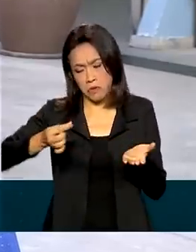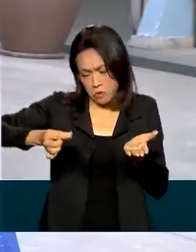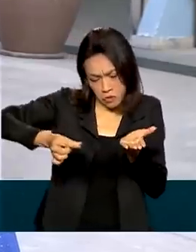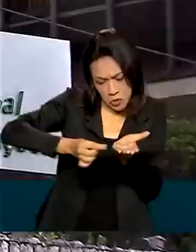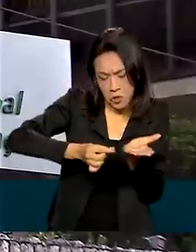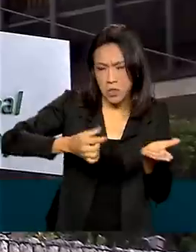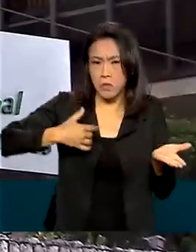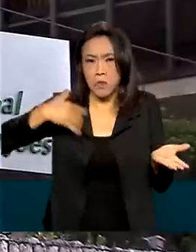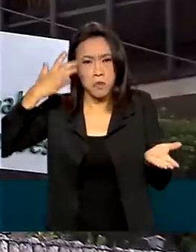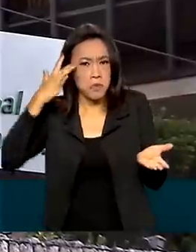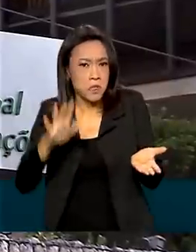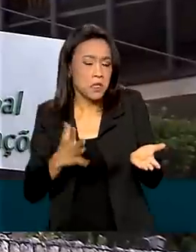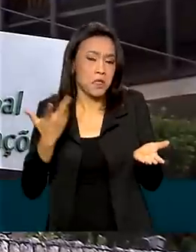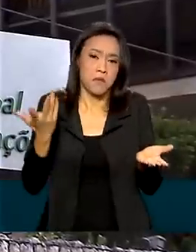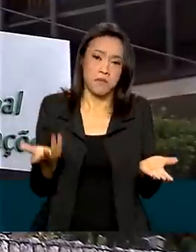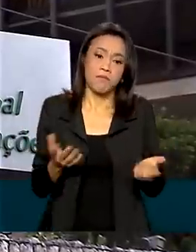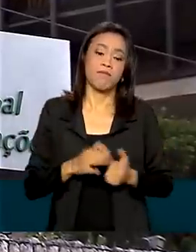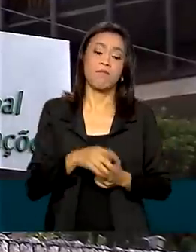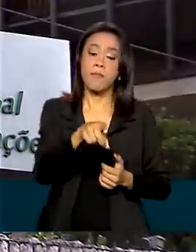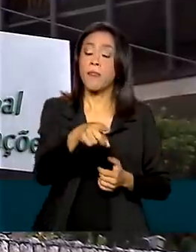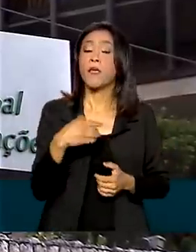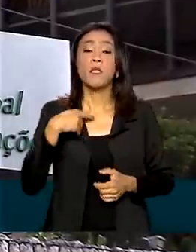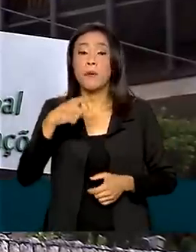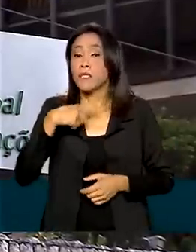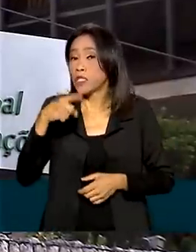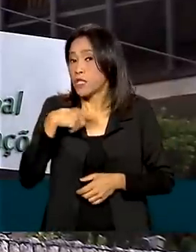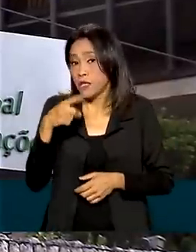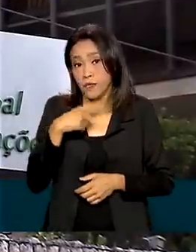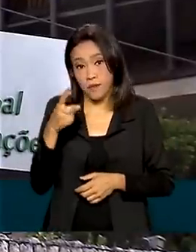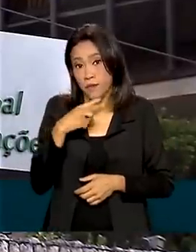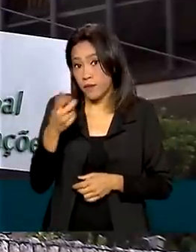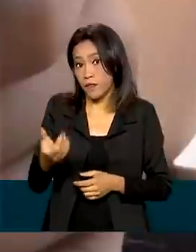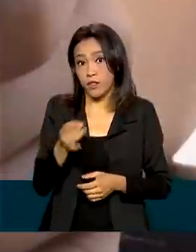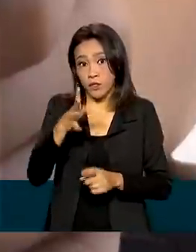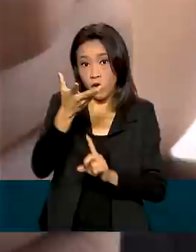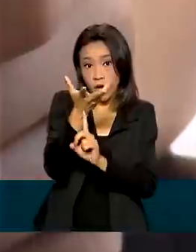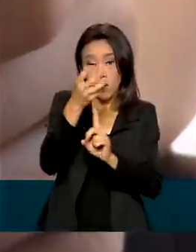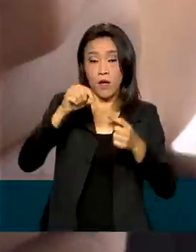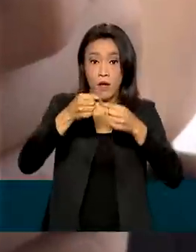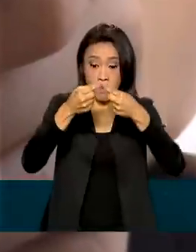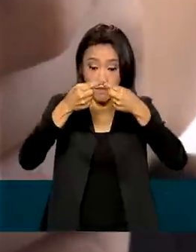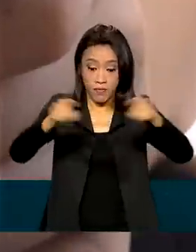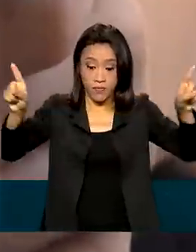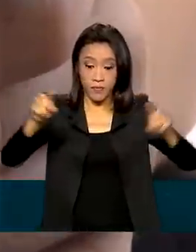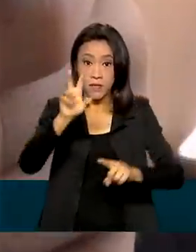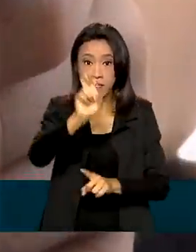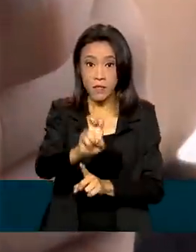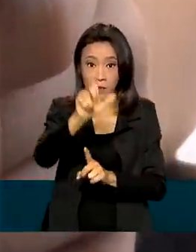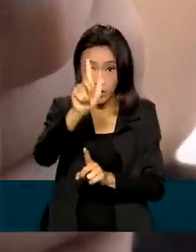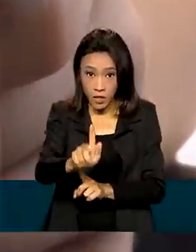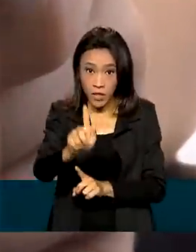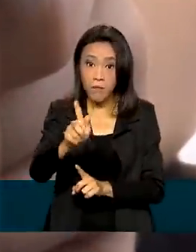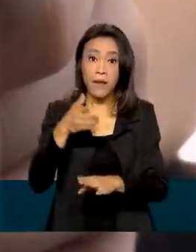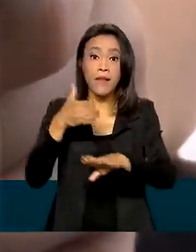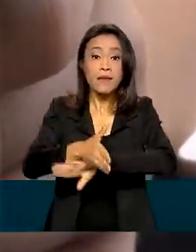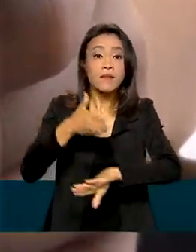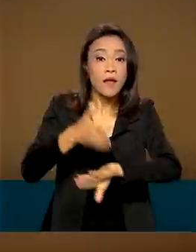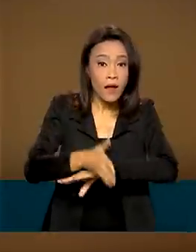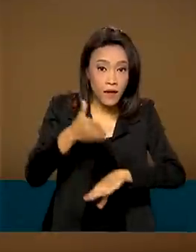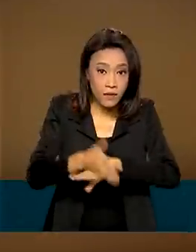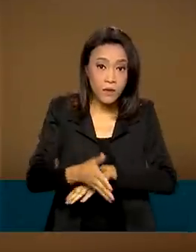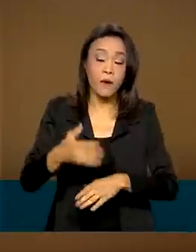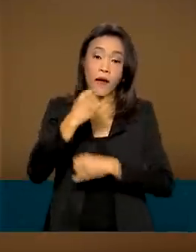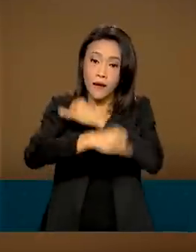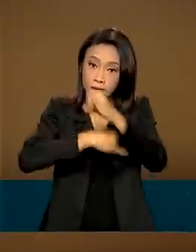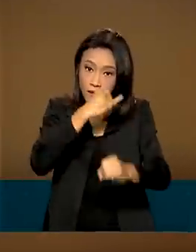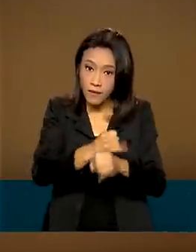atualização. Segundo a Anatel, não basta o 5G ativado na região. Para ter acesso à internet móvel de quinta geração,